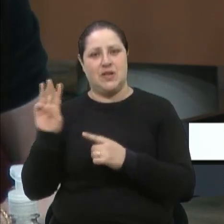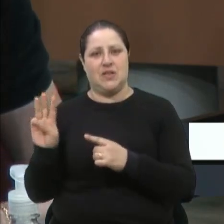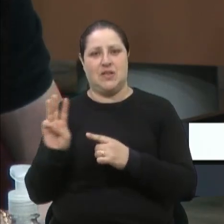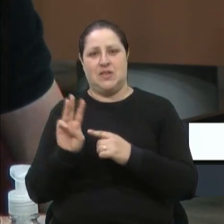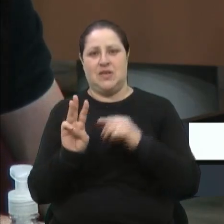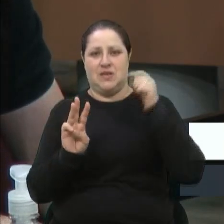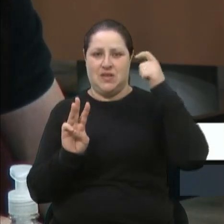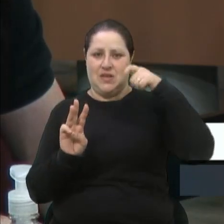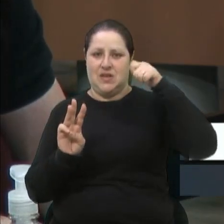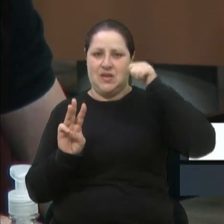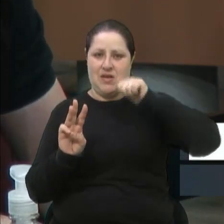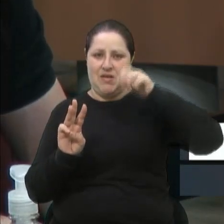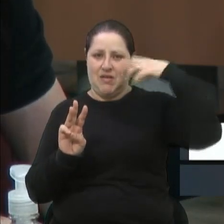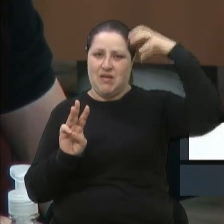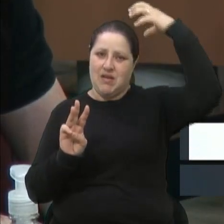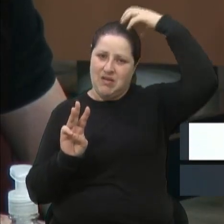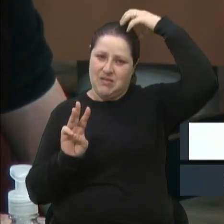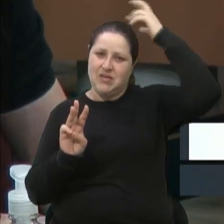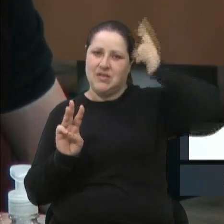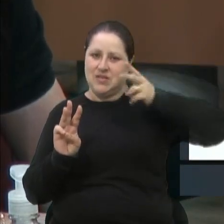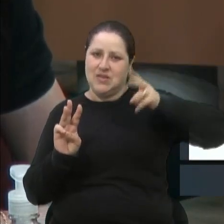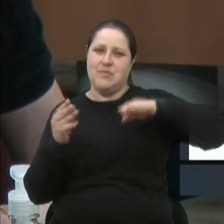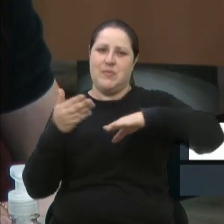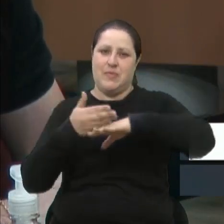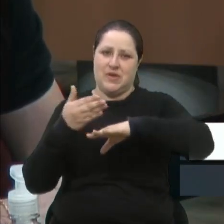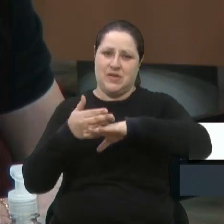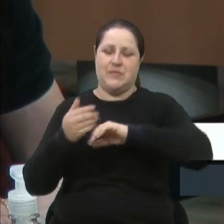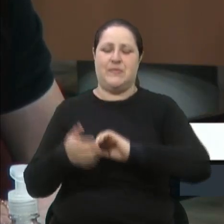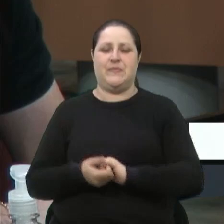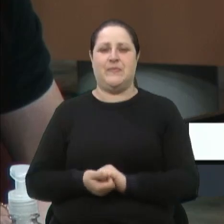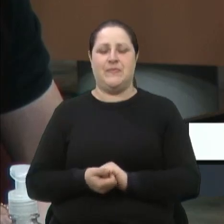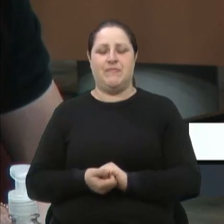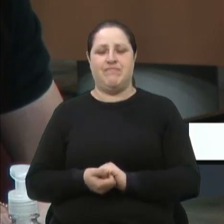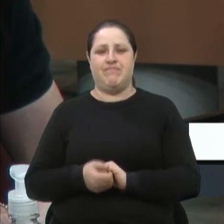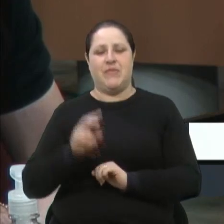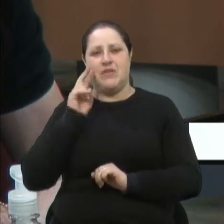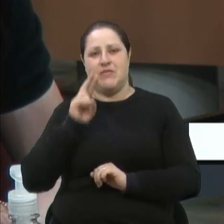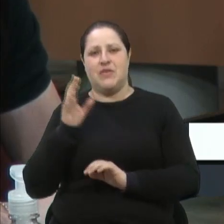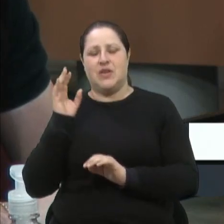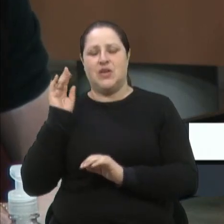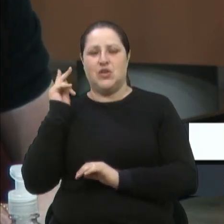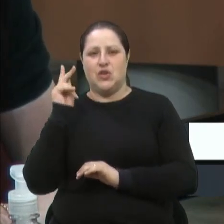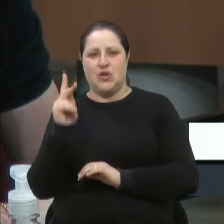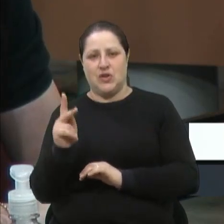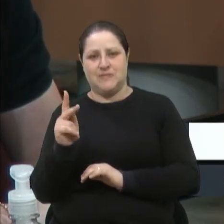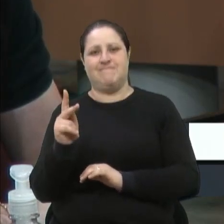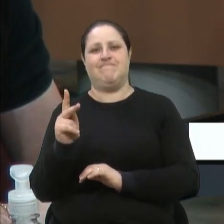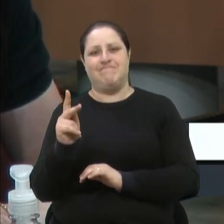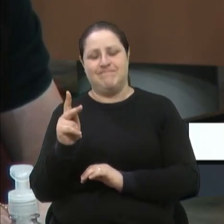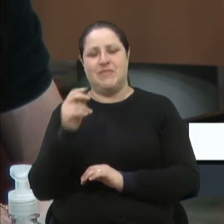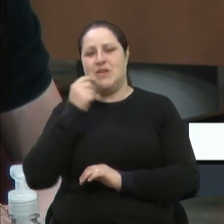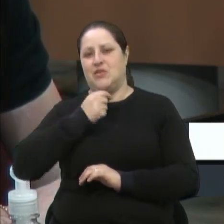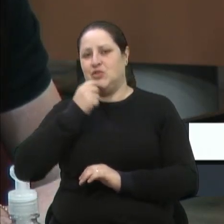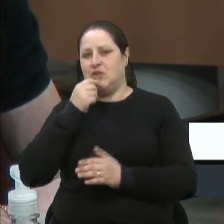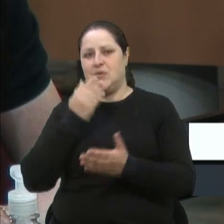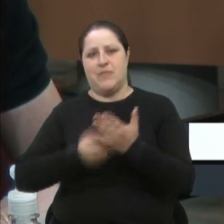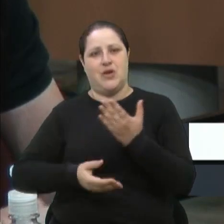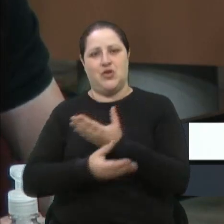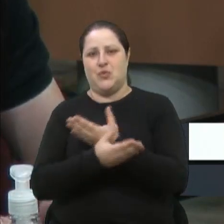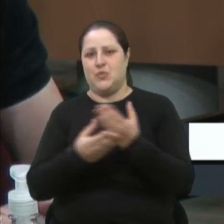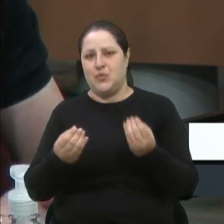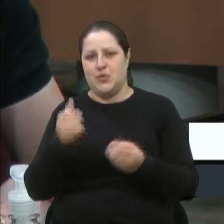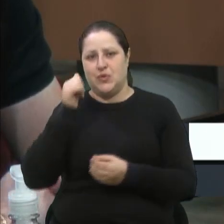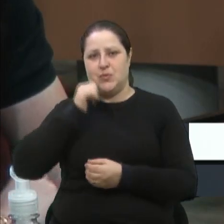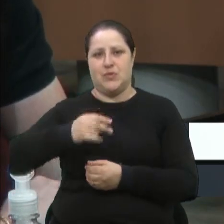histórico ali, Caxias perdeu muito. Vereadora Irainha Tatiana. Eu vejo, voltando um pouco,